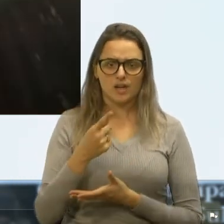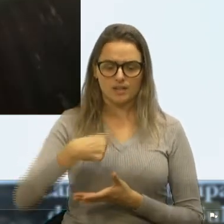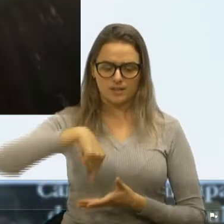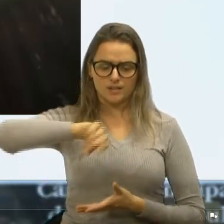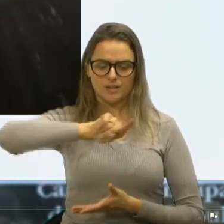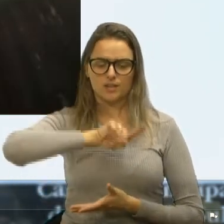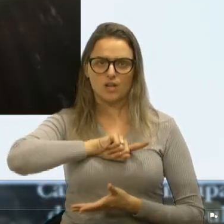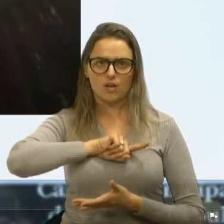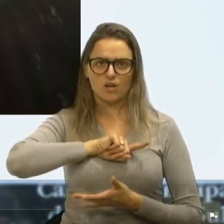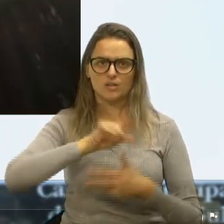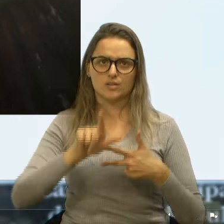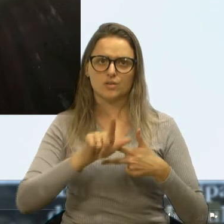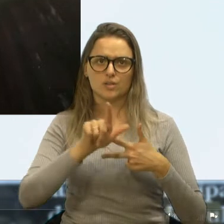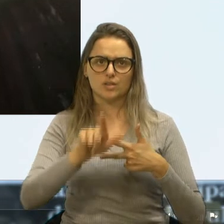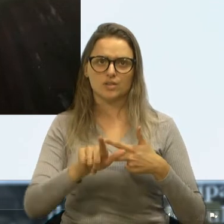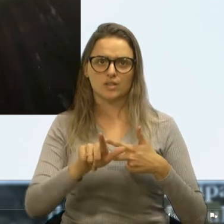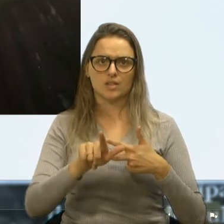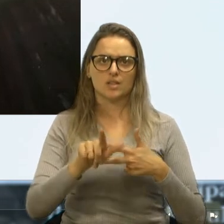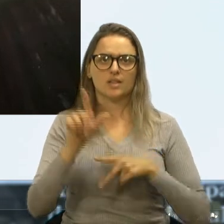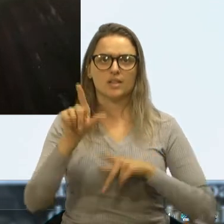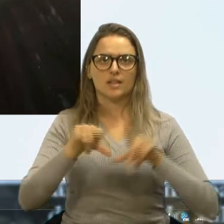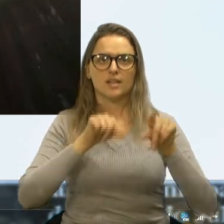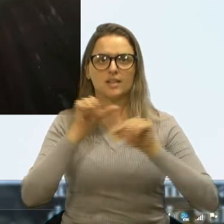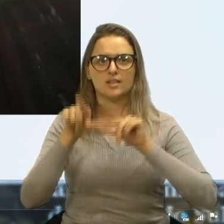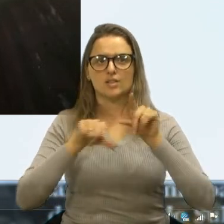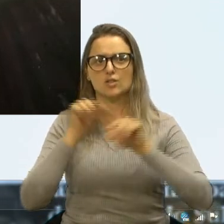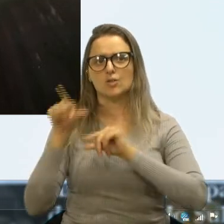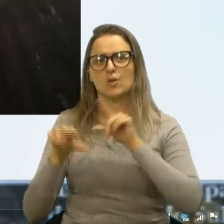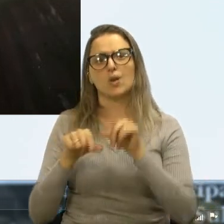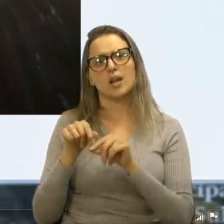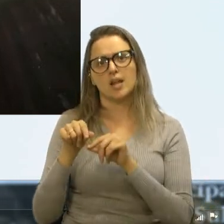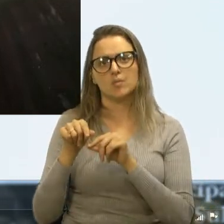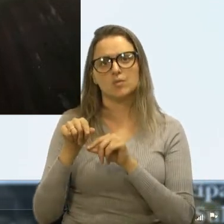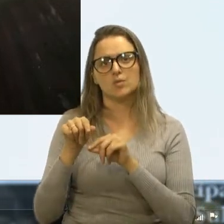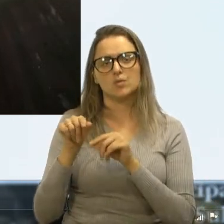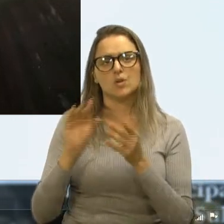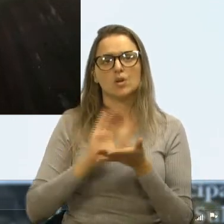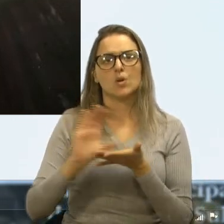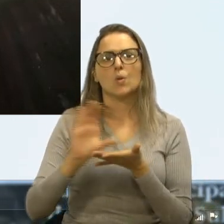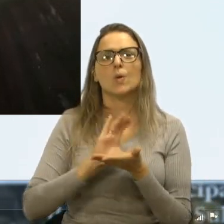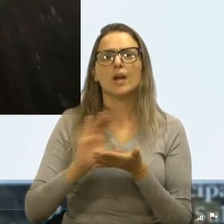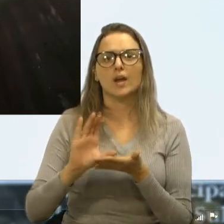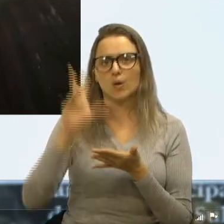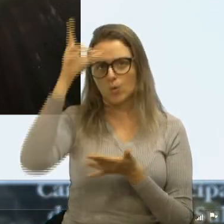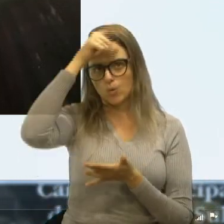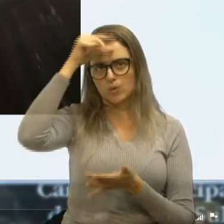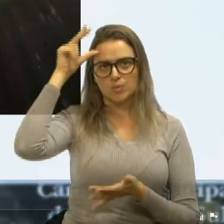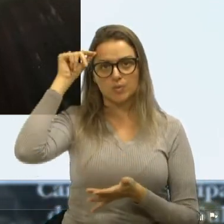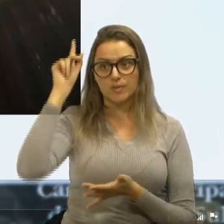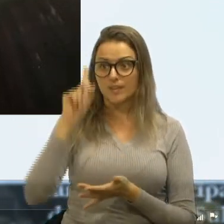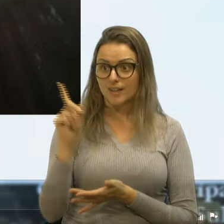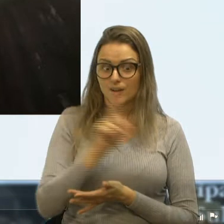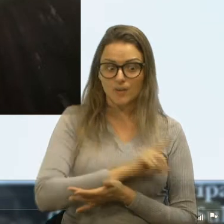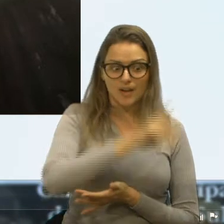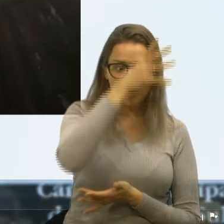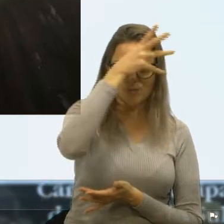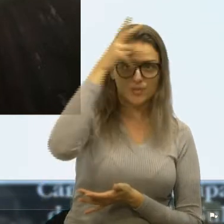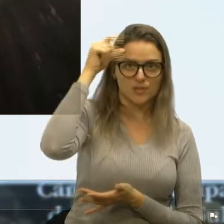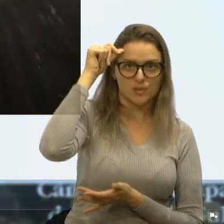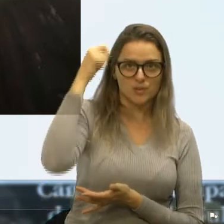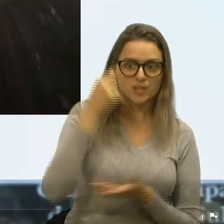nós que destinamos os recursos públicos. Não, que venha de lá para cá, vereador